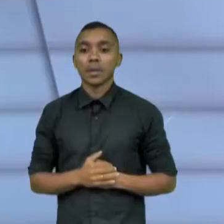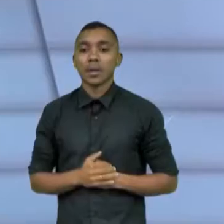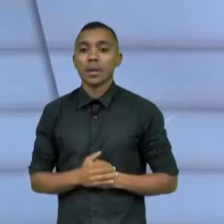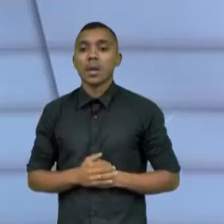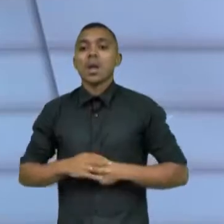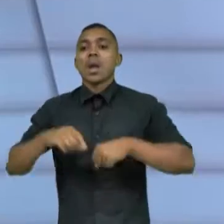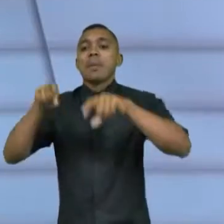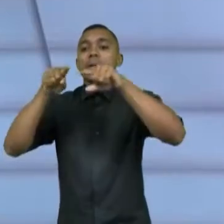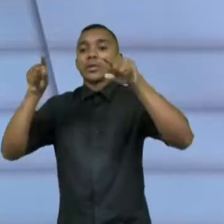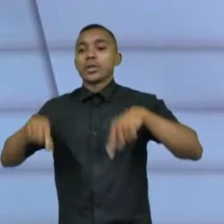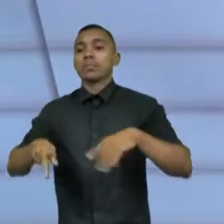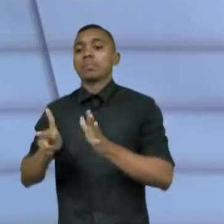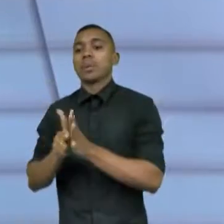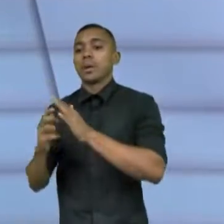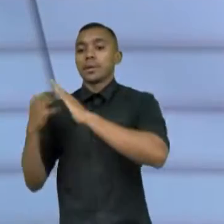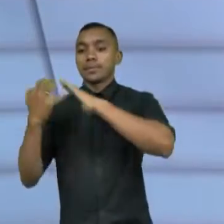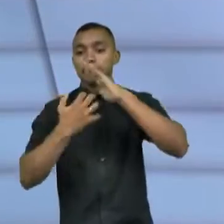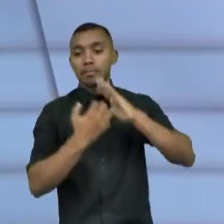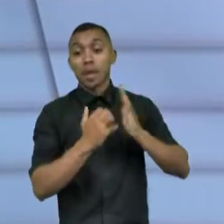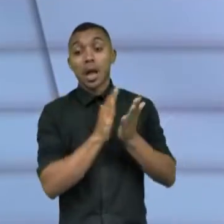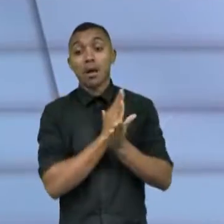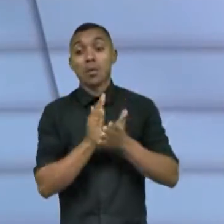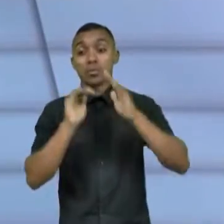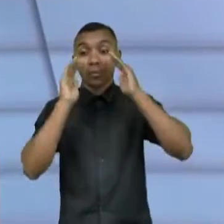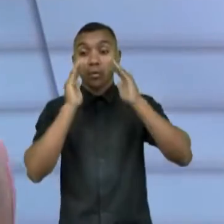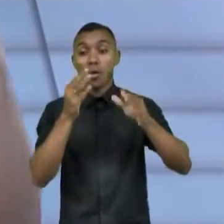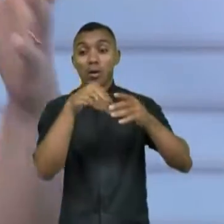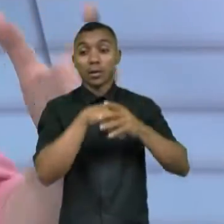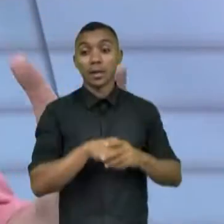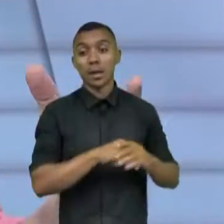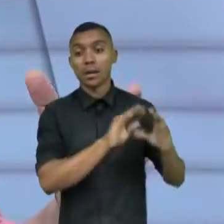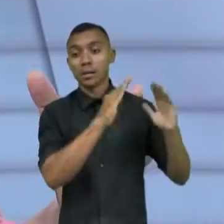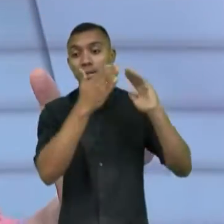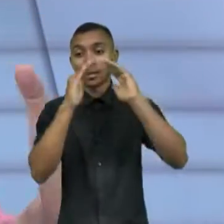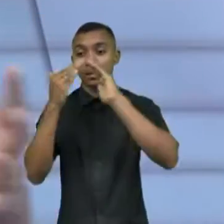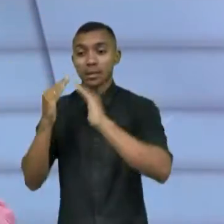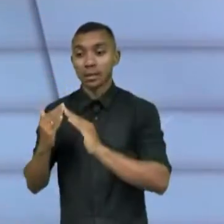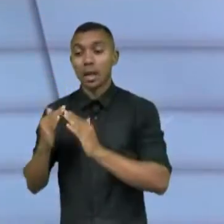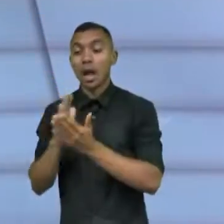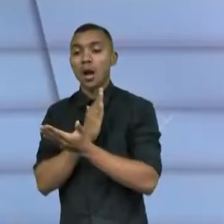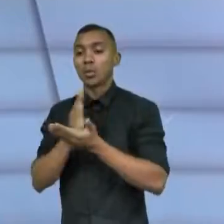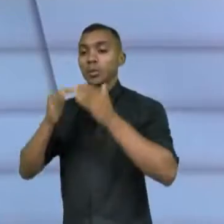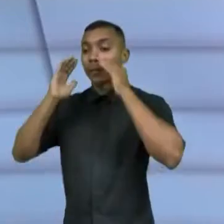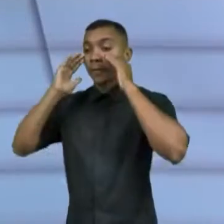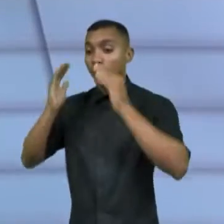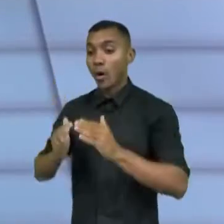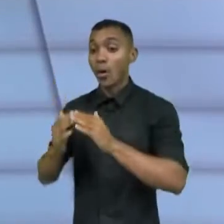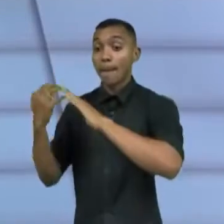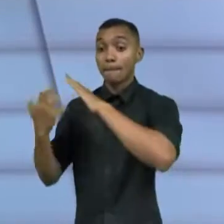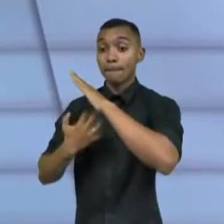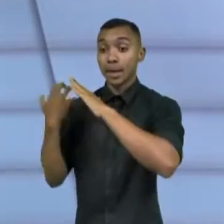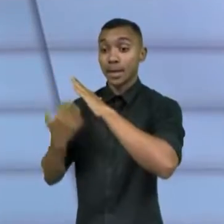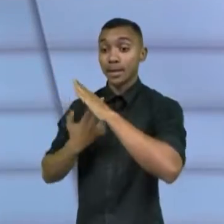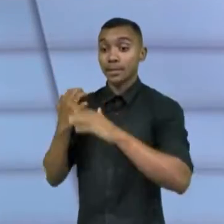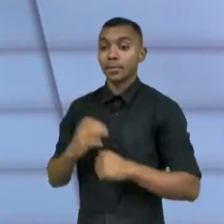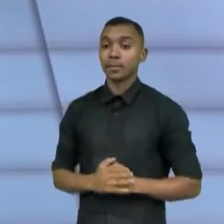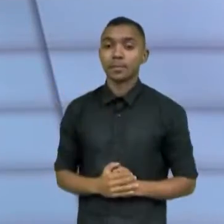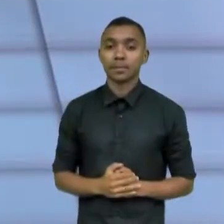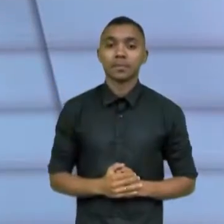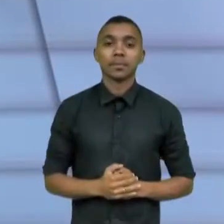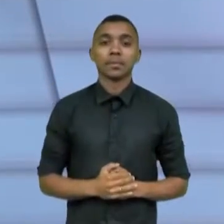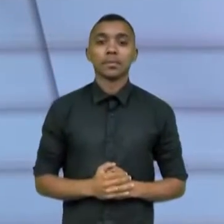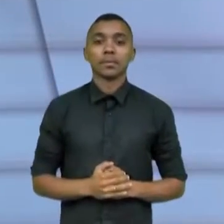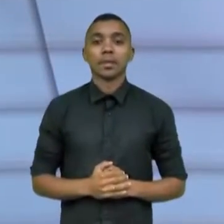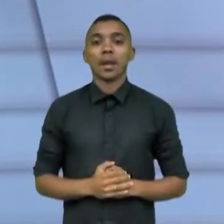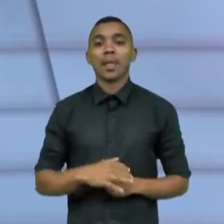empreendedora, alguns com foco em mulheres na periferia, outros com foco em empresa. Nós temos serviços